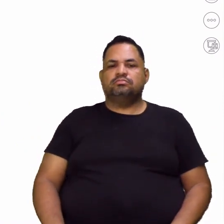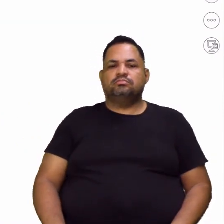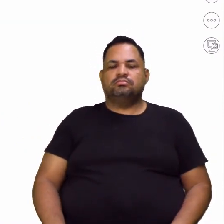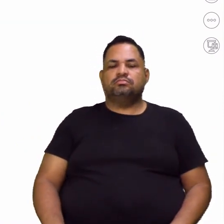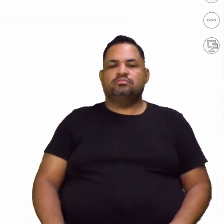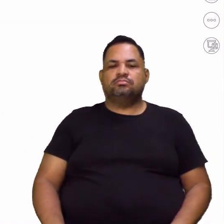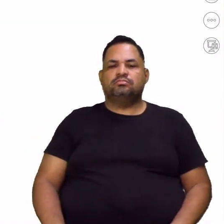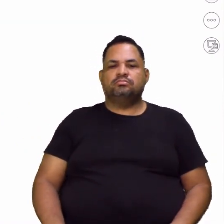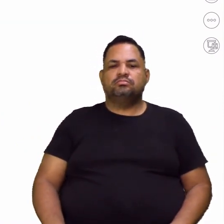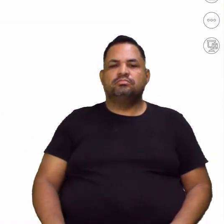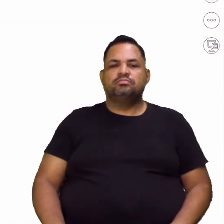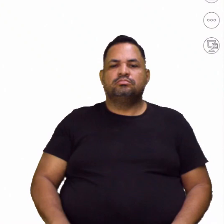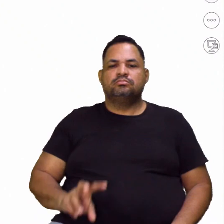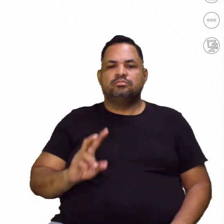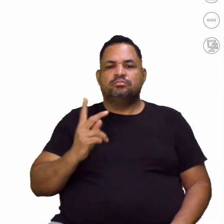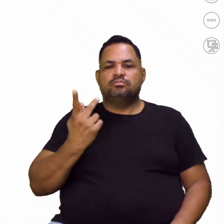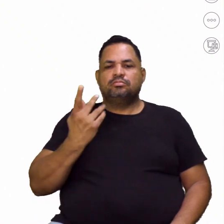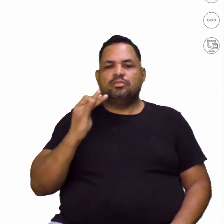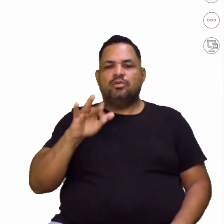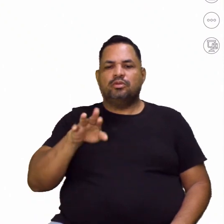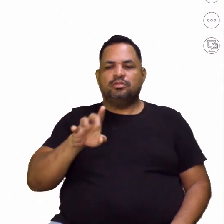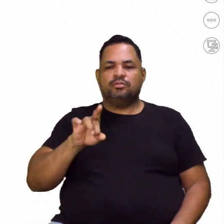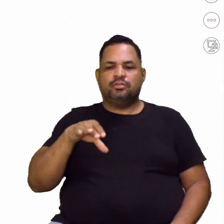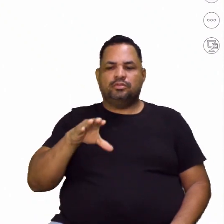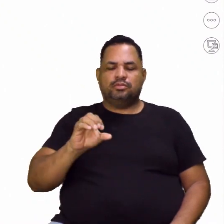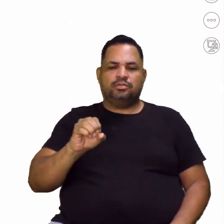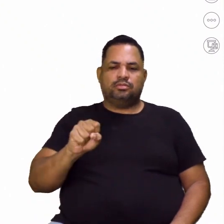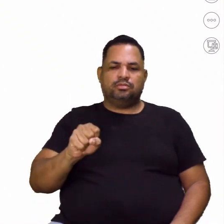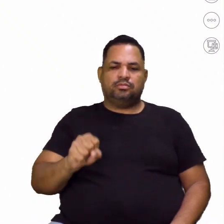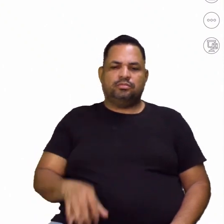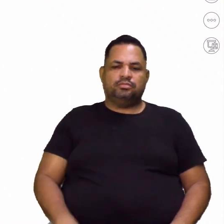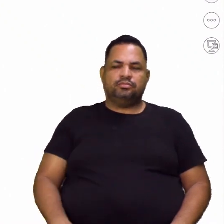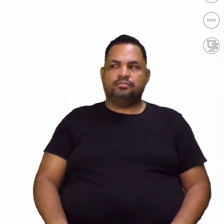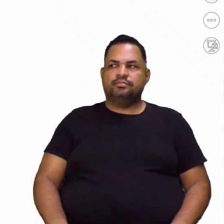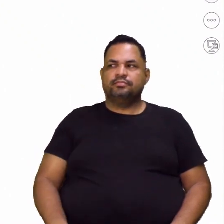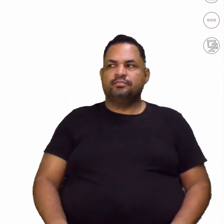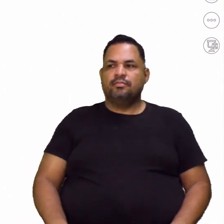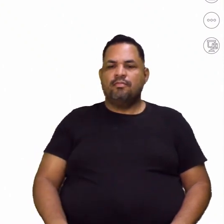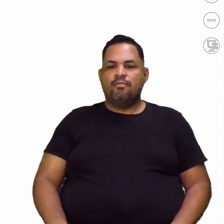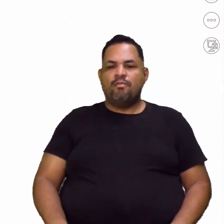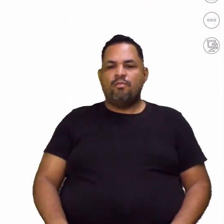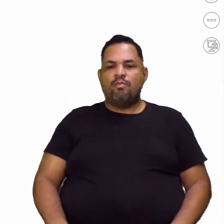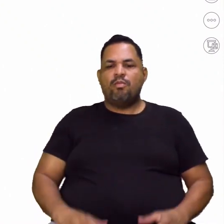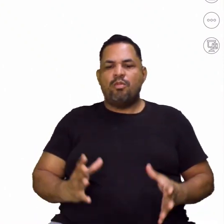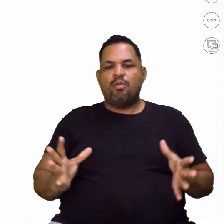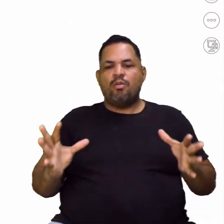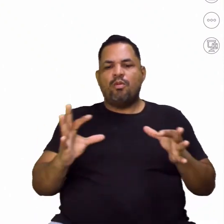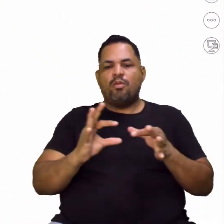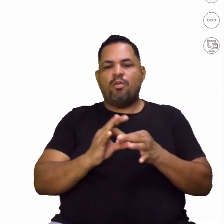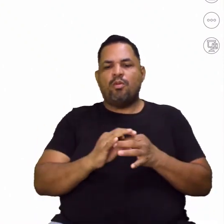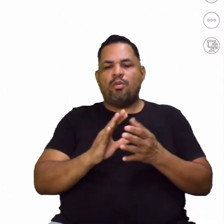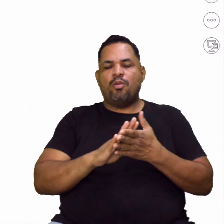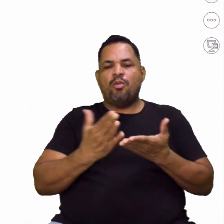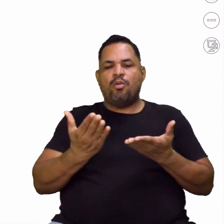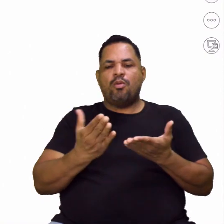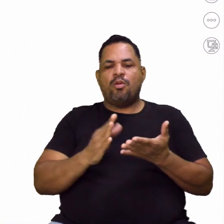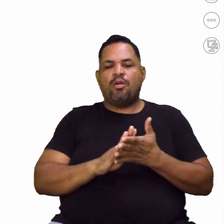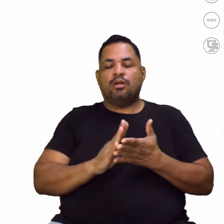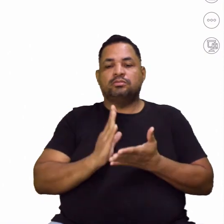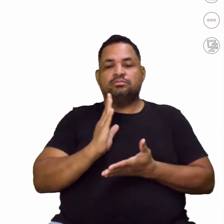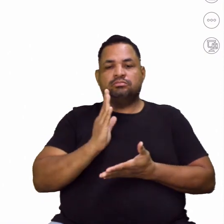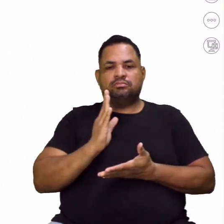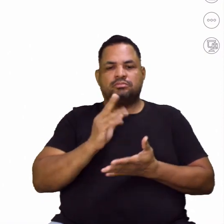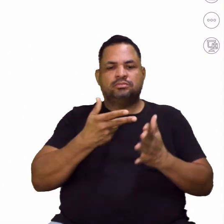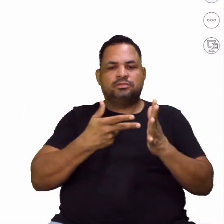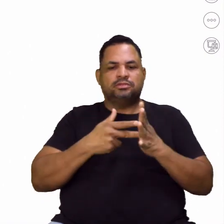Homônimos. Olha lá, homônimos. Só o contexto é que determina a